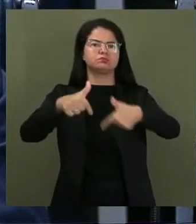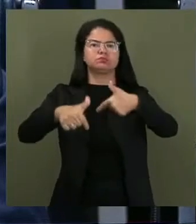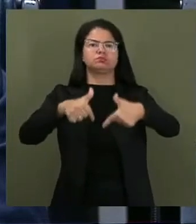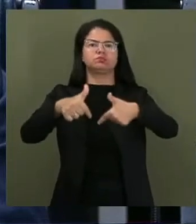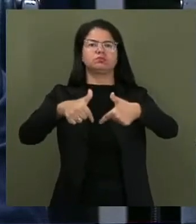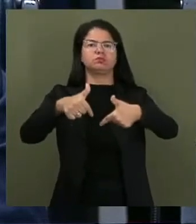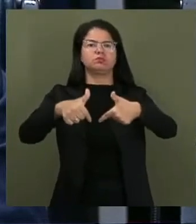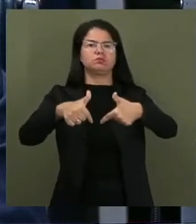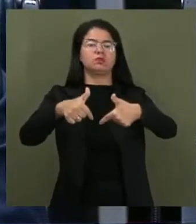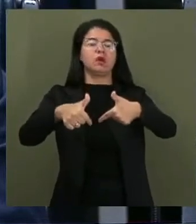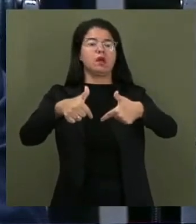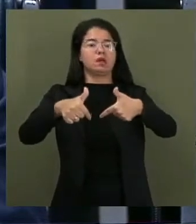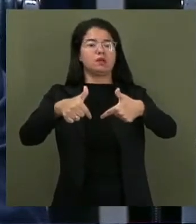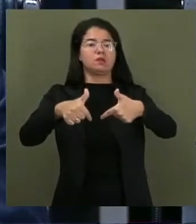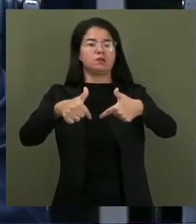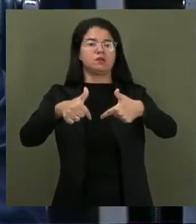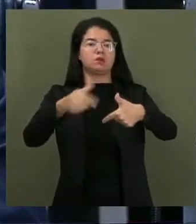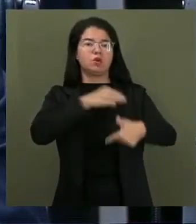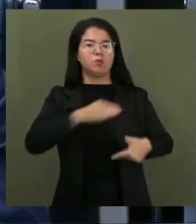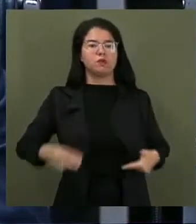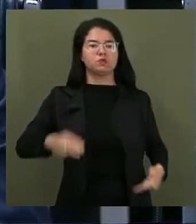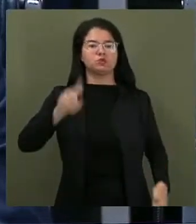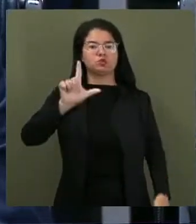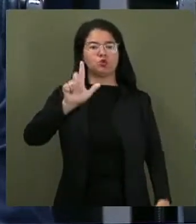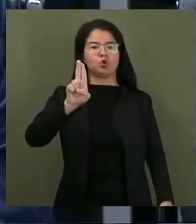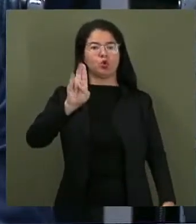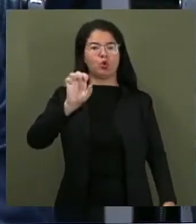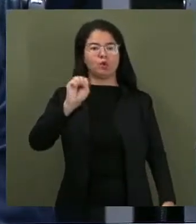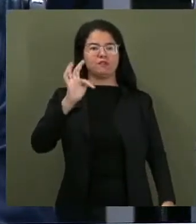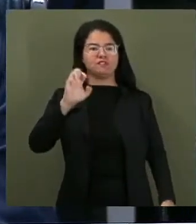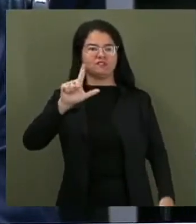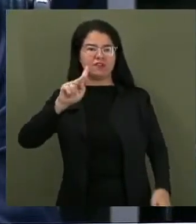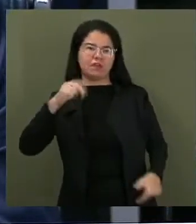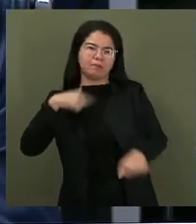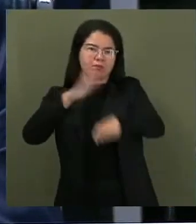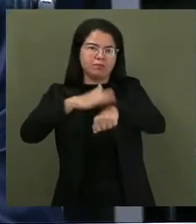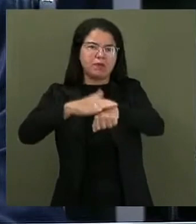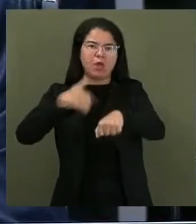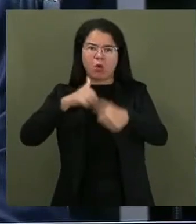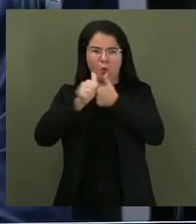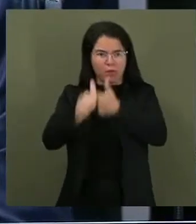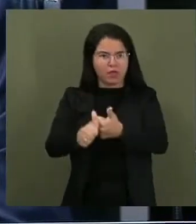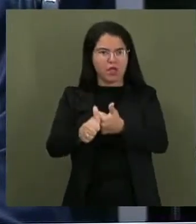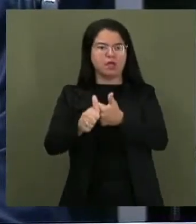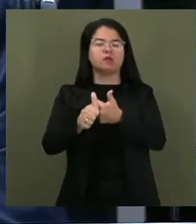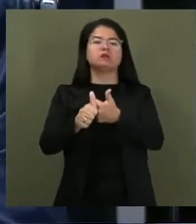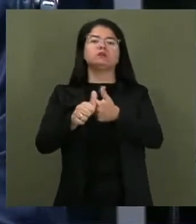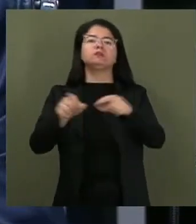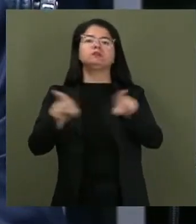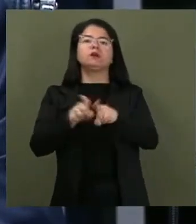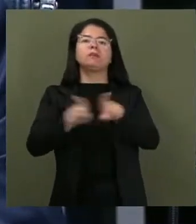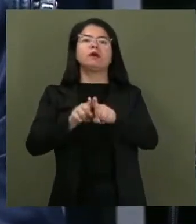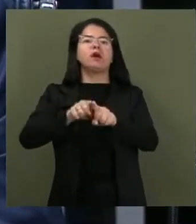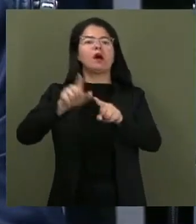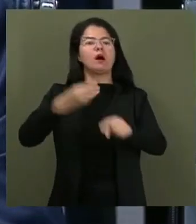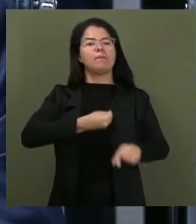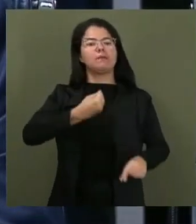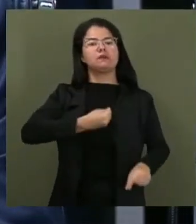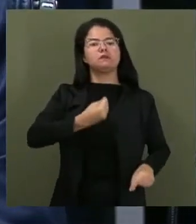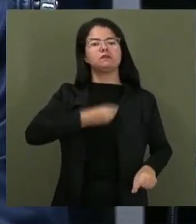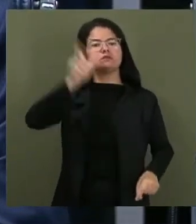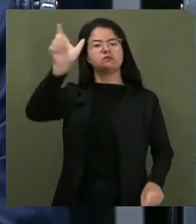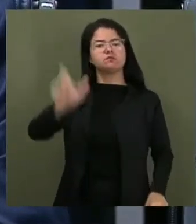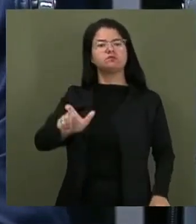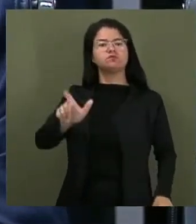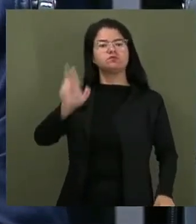E comandado pelo ministro Luiz Felipe Salomão, tivemos, inclusive com a presença de Vossa Excelência, a possibilidade de